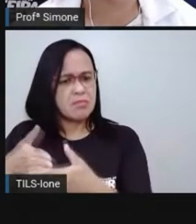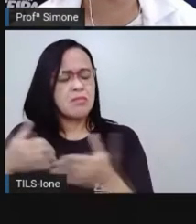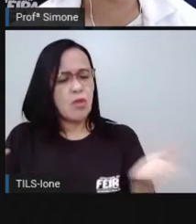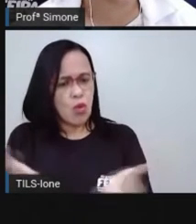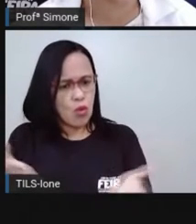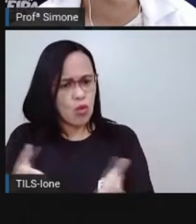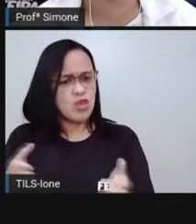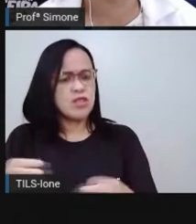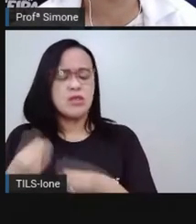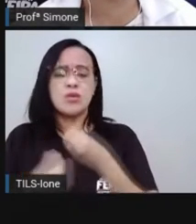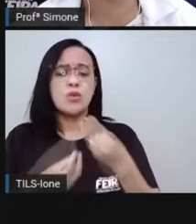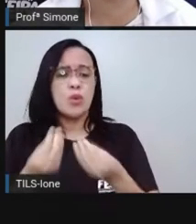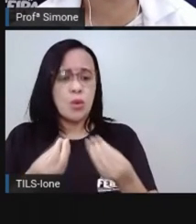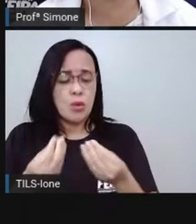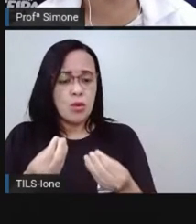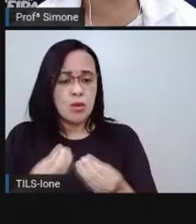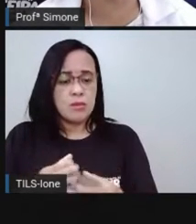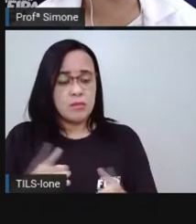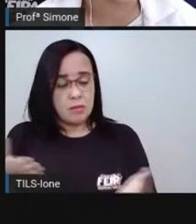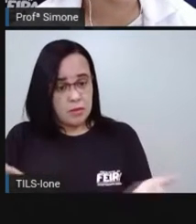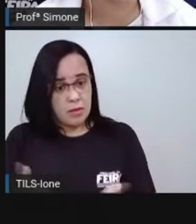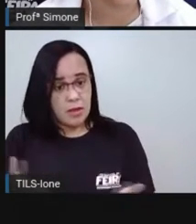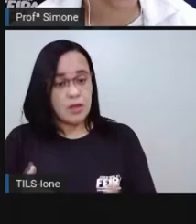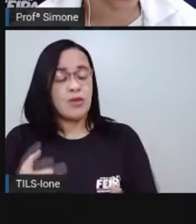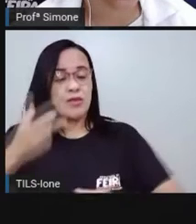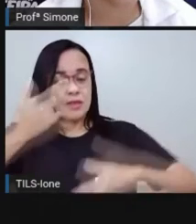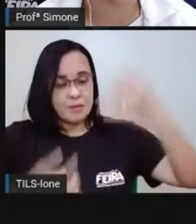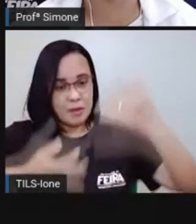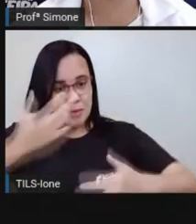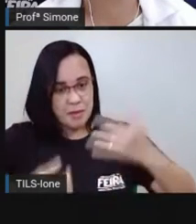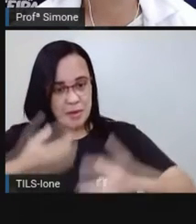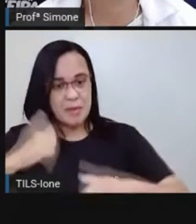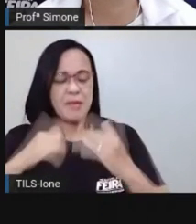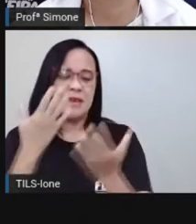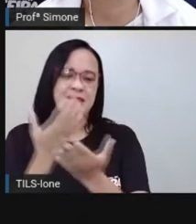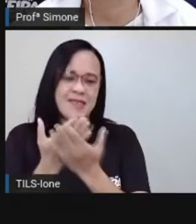atuais? É um pouquinho do que a gente vai conversar nessa aula.